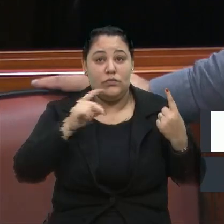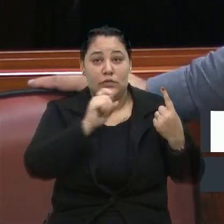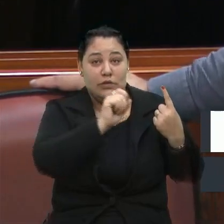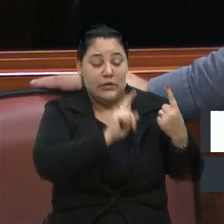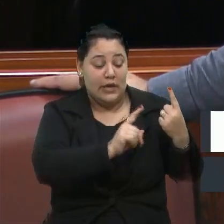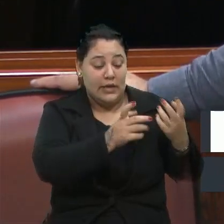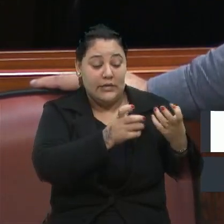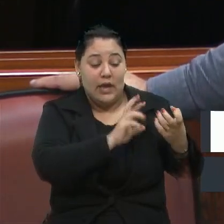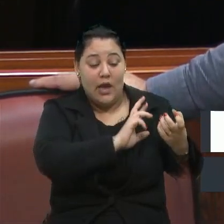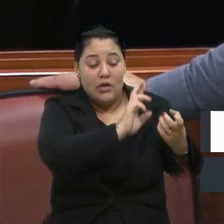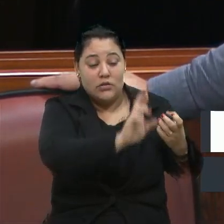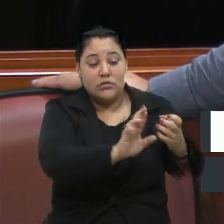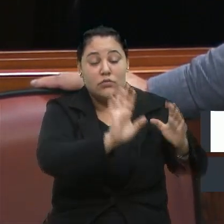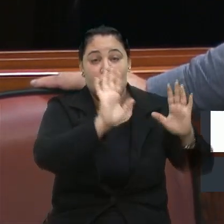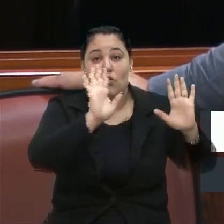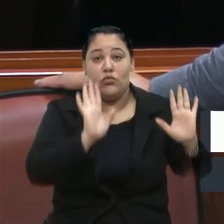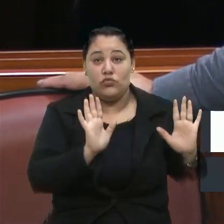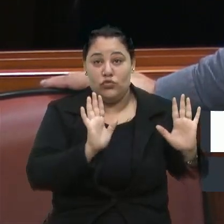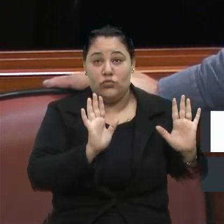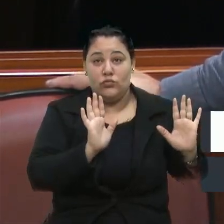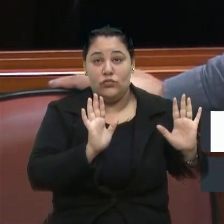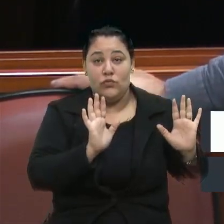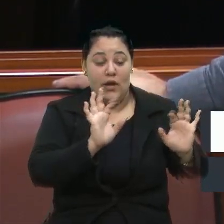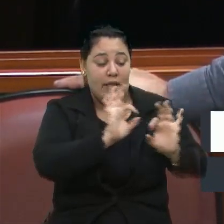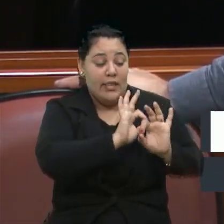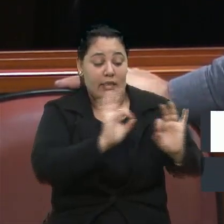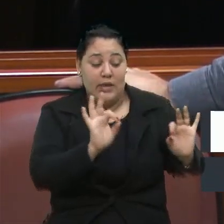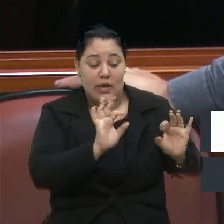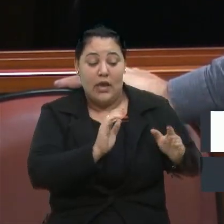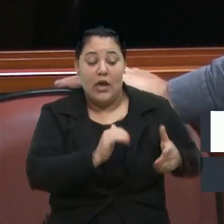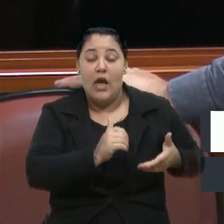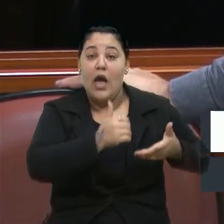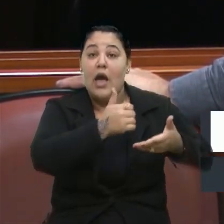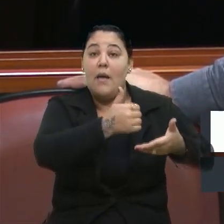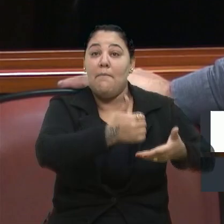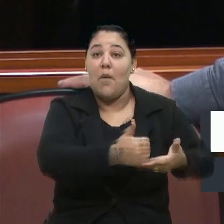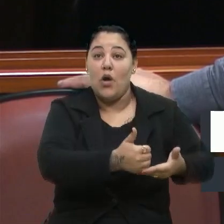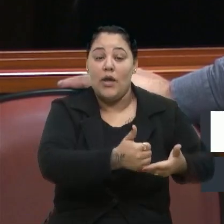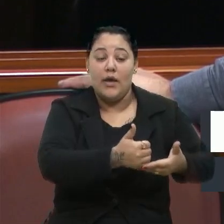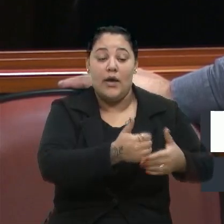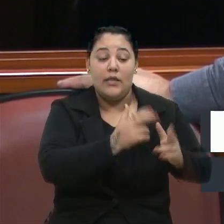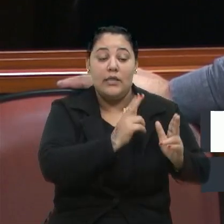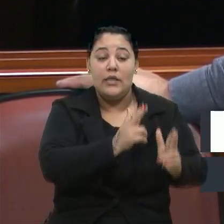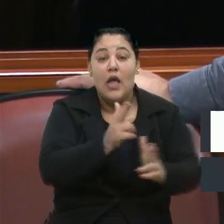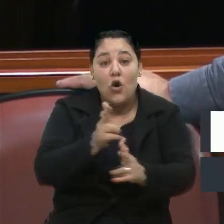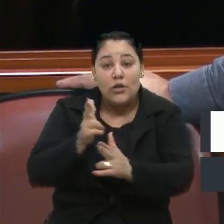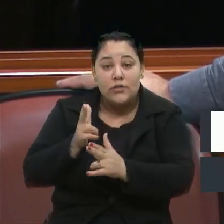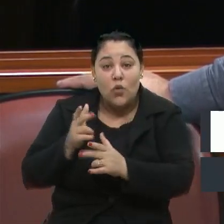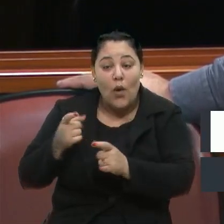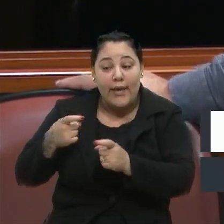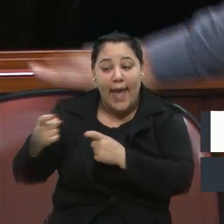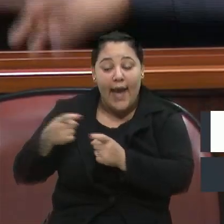responderá, porque ninguém aqui defende terrorismo. Aliás,